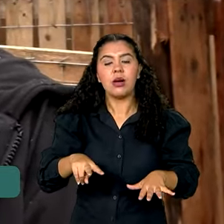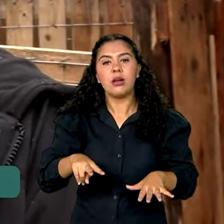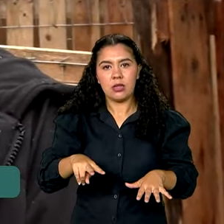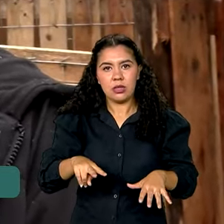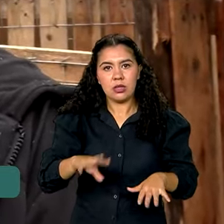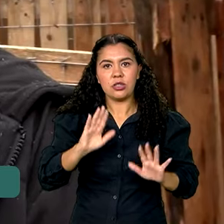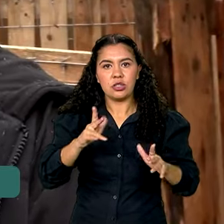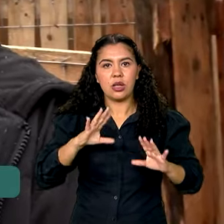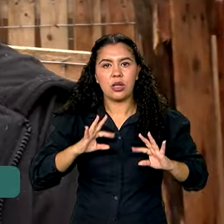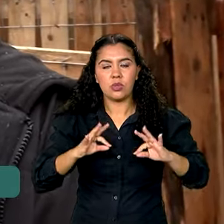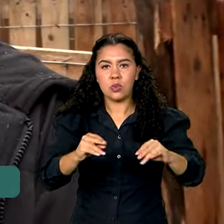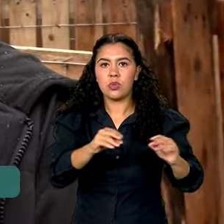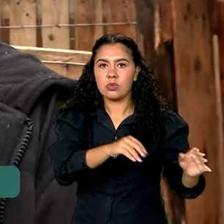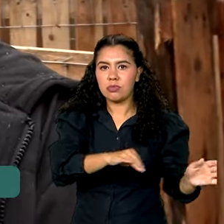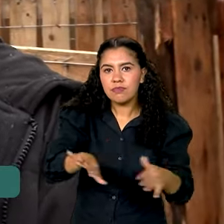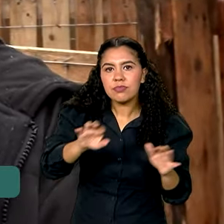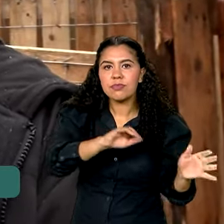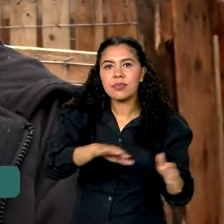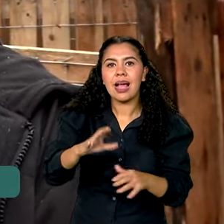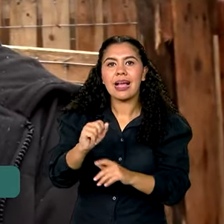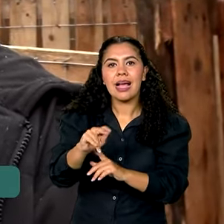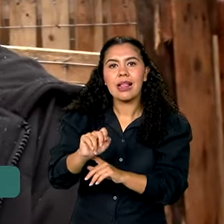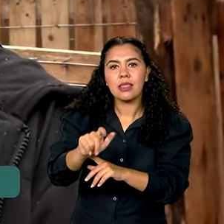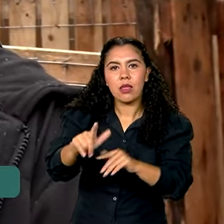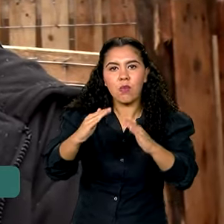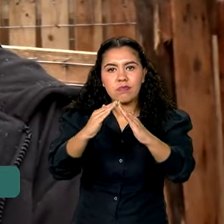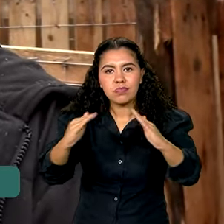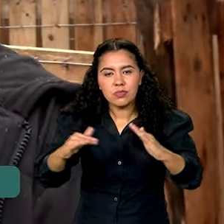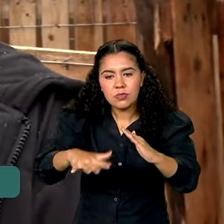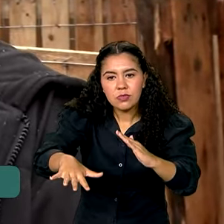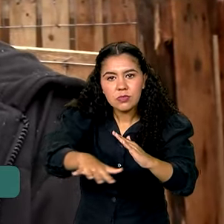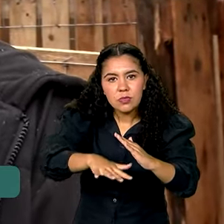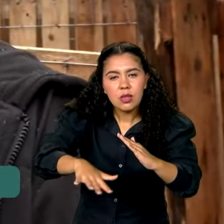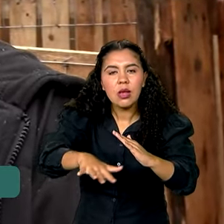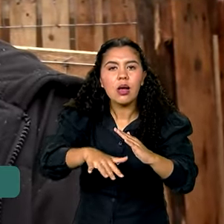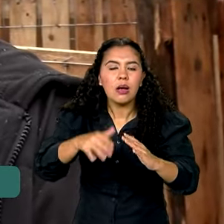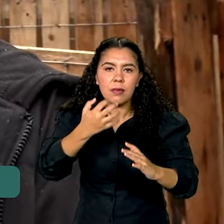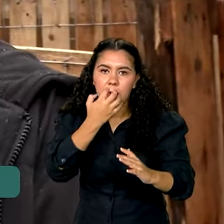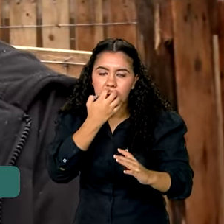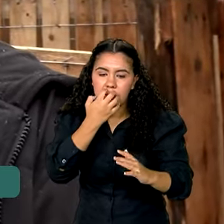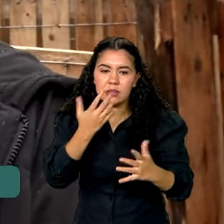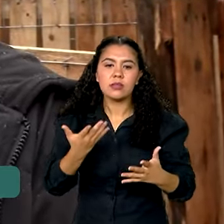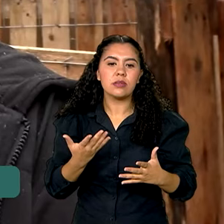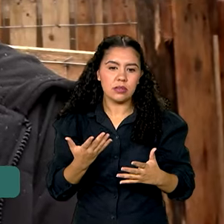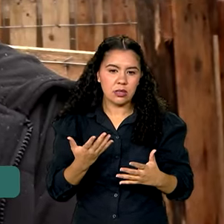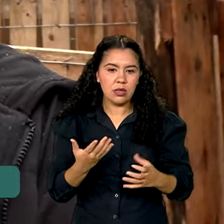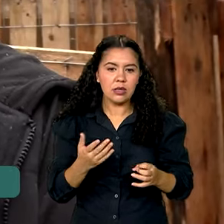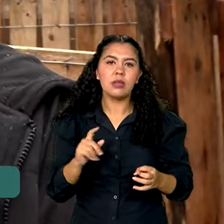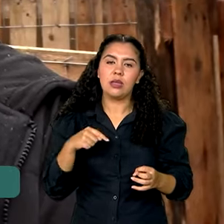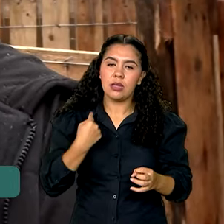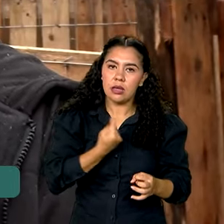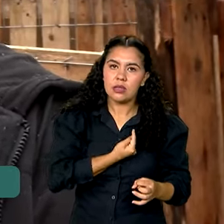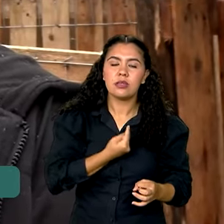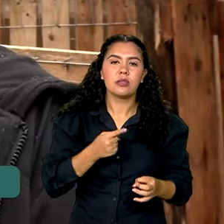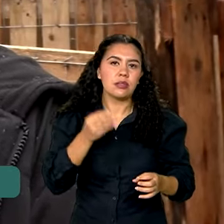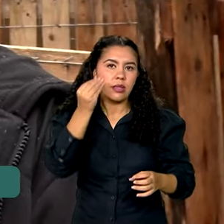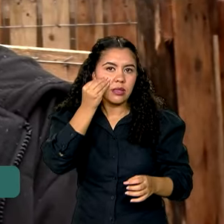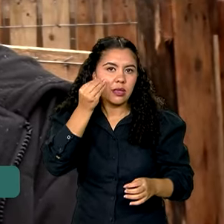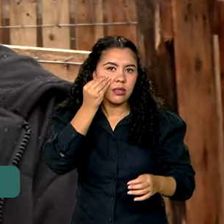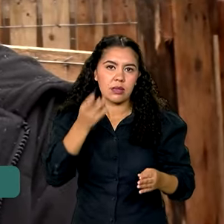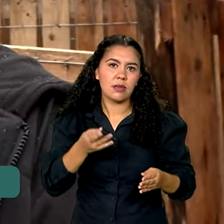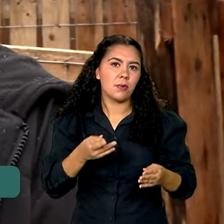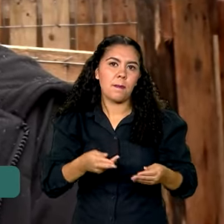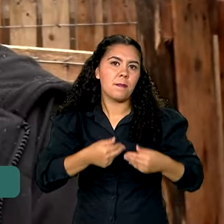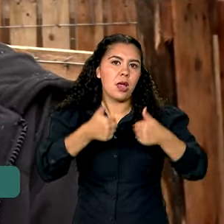canis. E a gente está sempre trabalhando para o melhor bem-estar